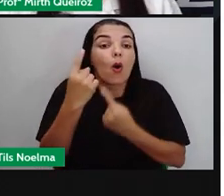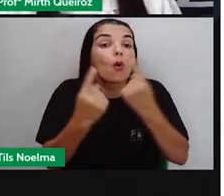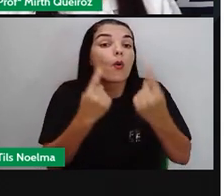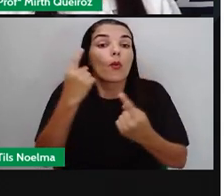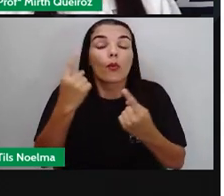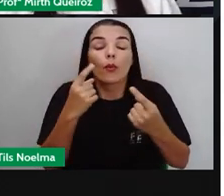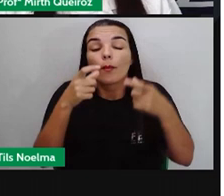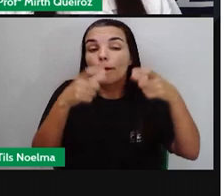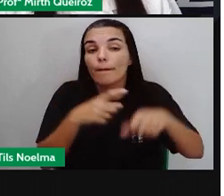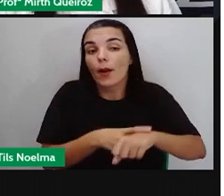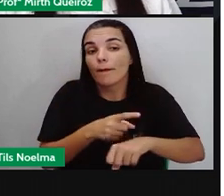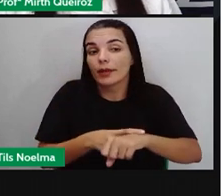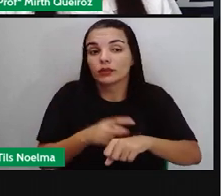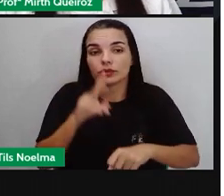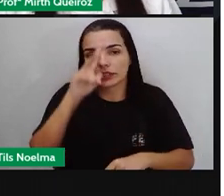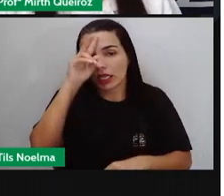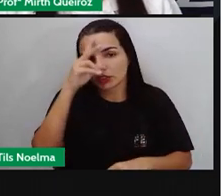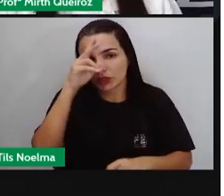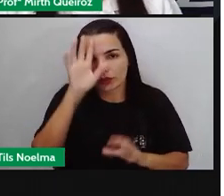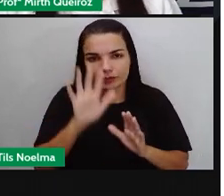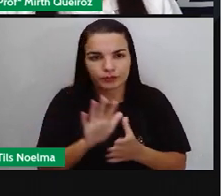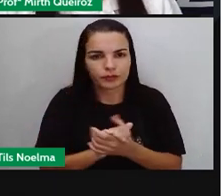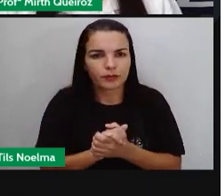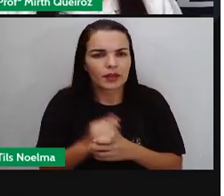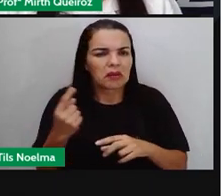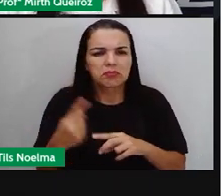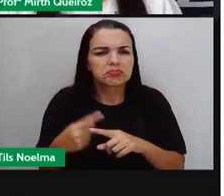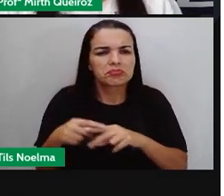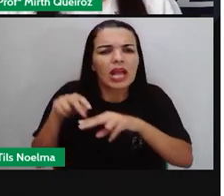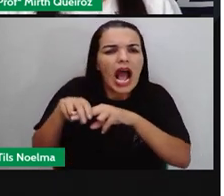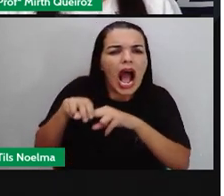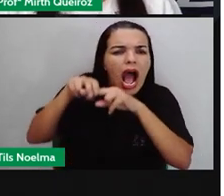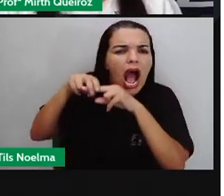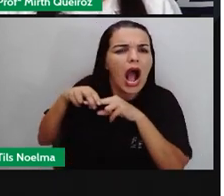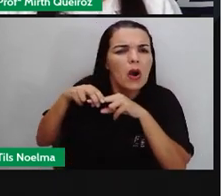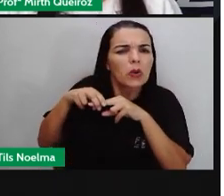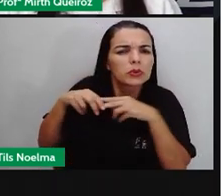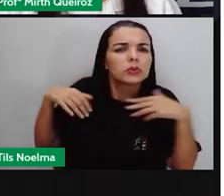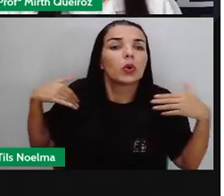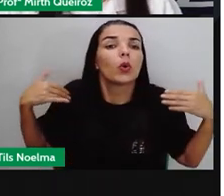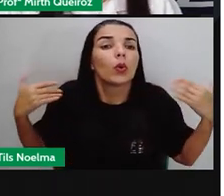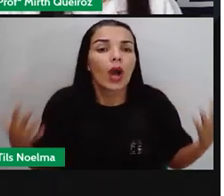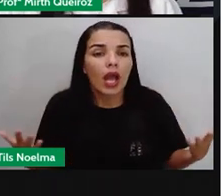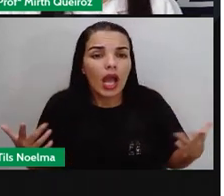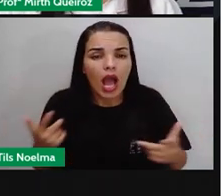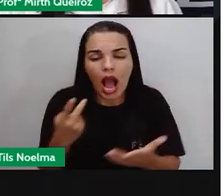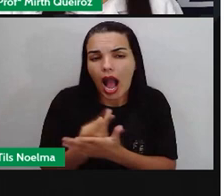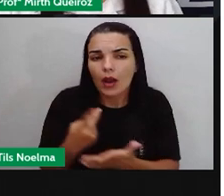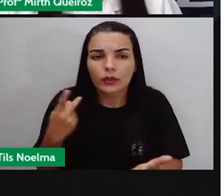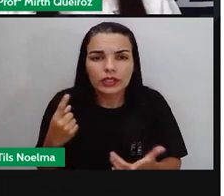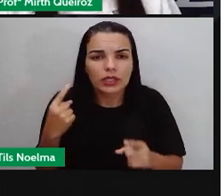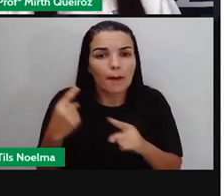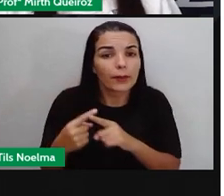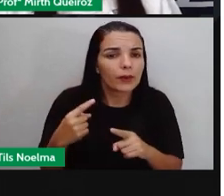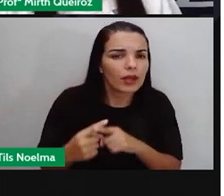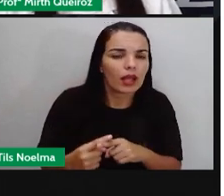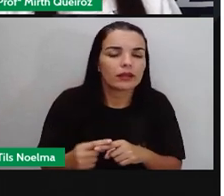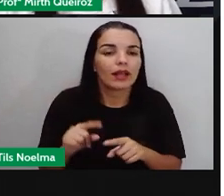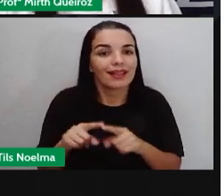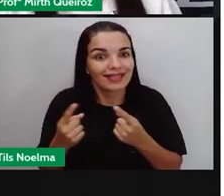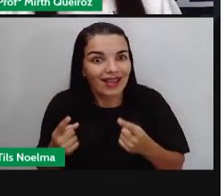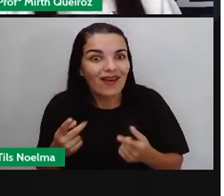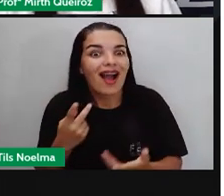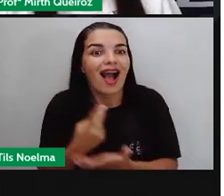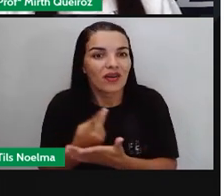da história Causa Surgiu um problema? O que aconteceu? Como aconteceu? Surgiu sim Que